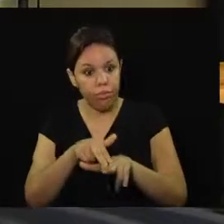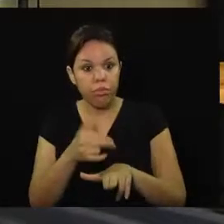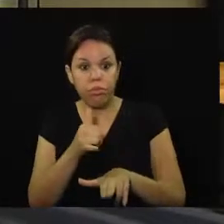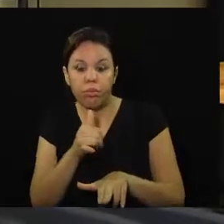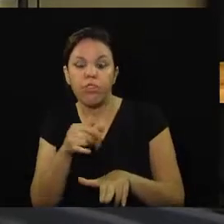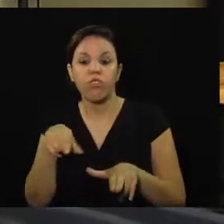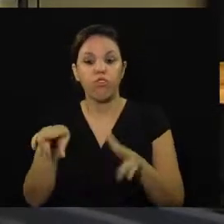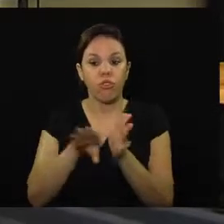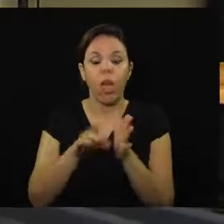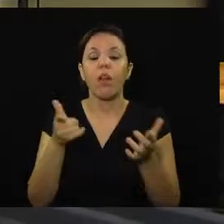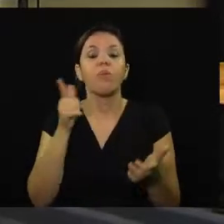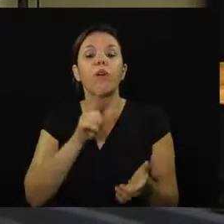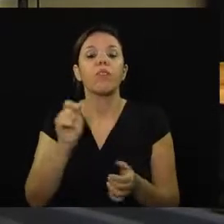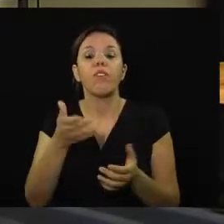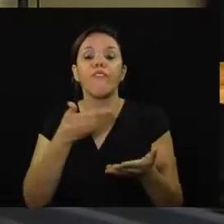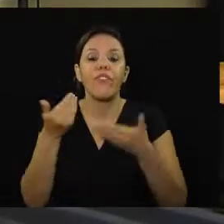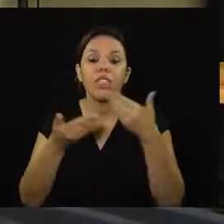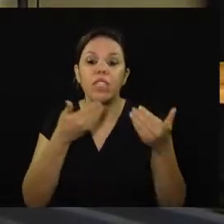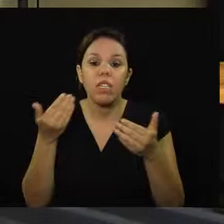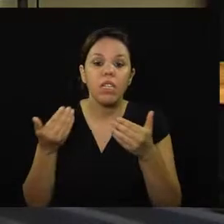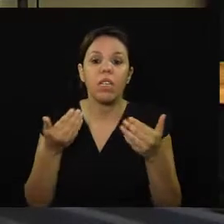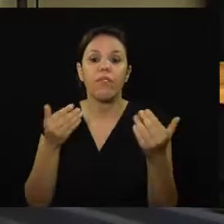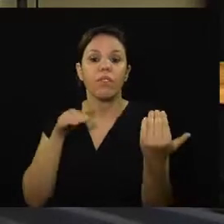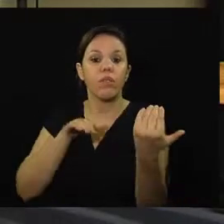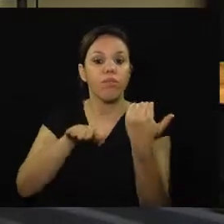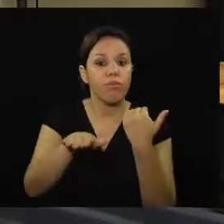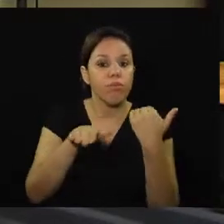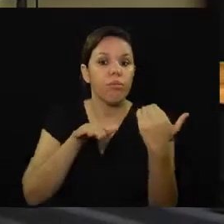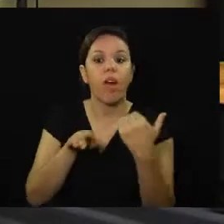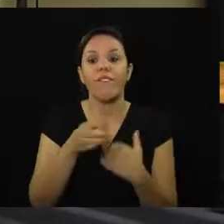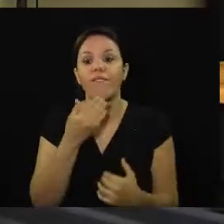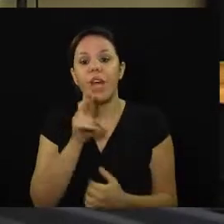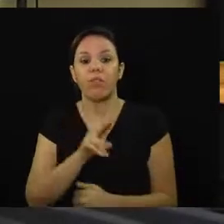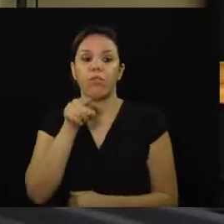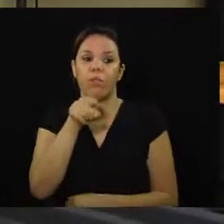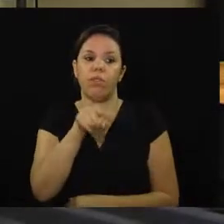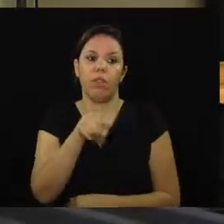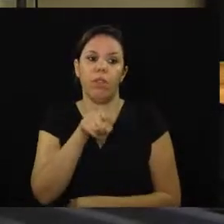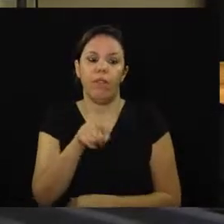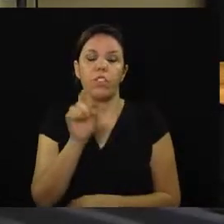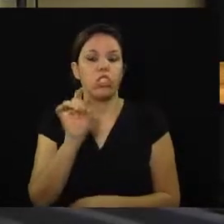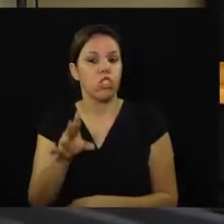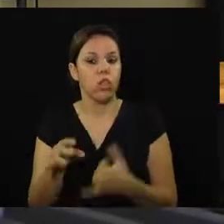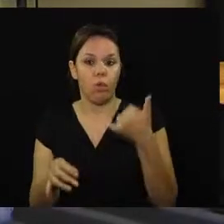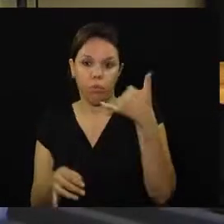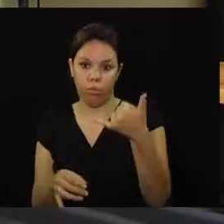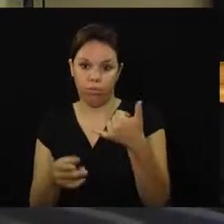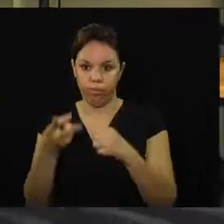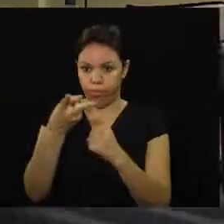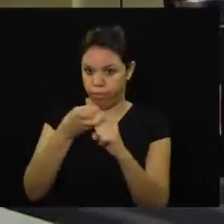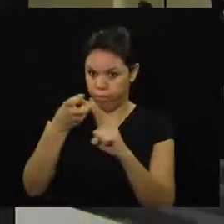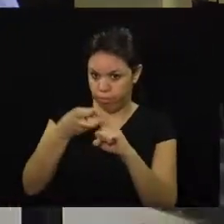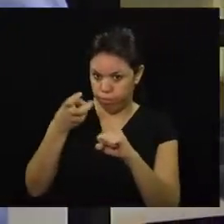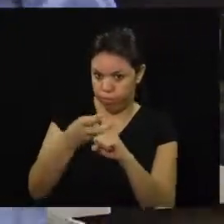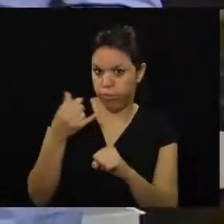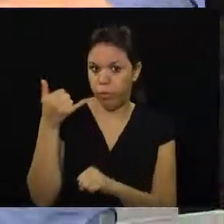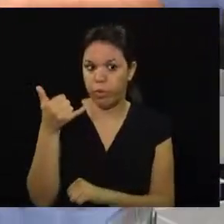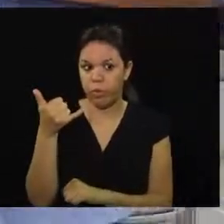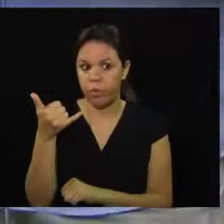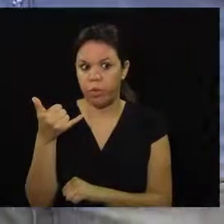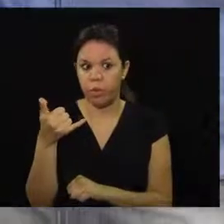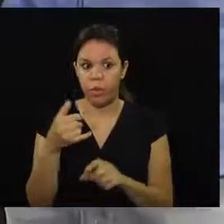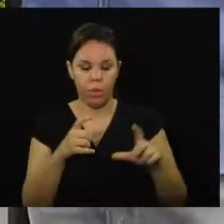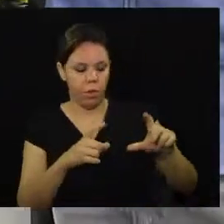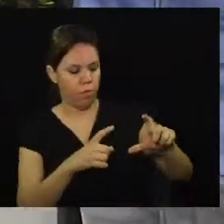a mobilidade urbana e de fato é muito fácil você utilizar um equipamento como este. Basta puxar o aplicativo aqui pelo celular